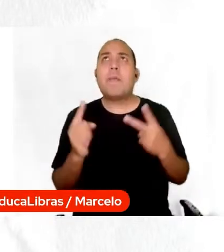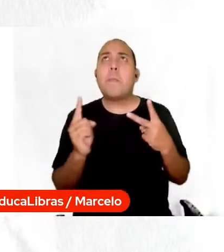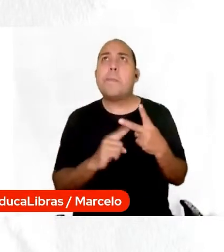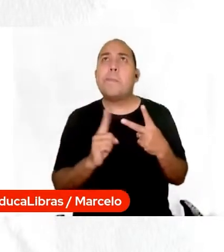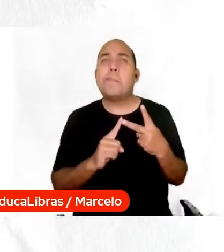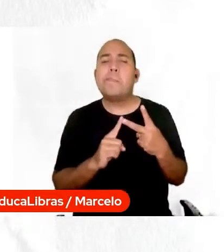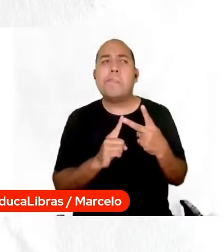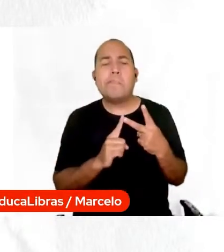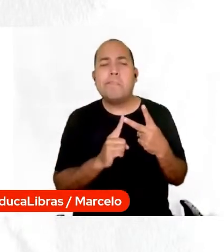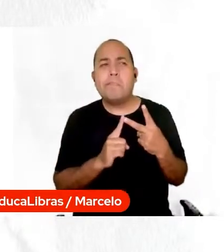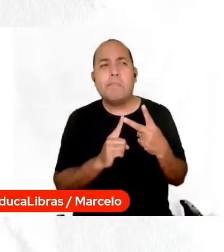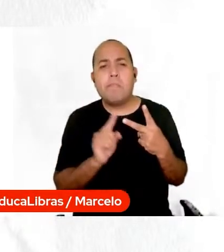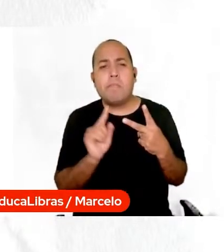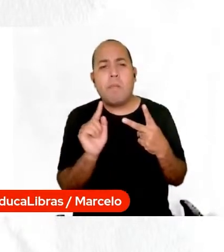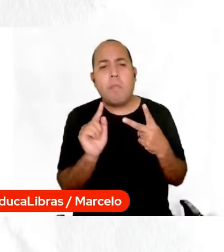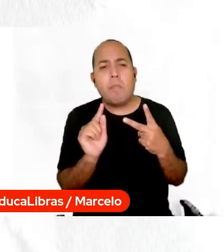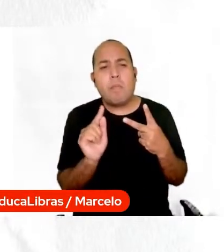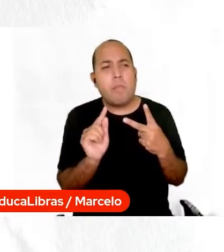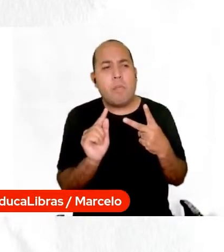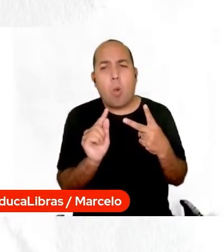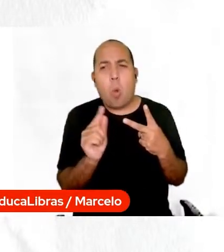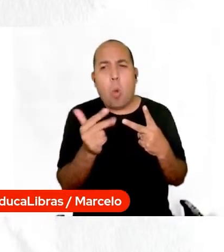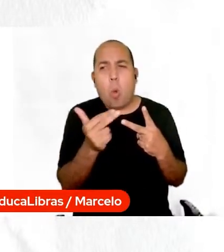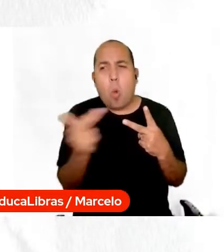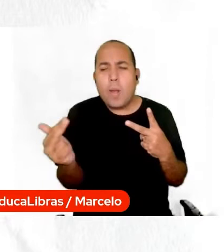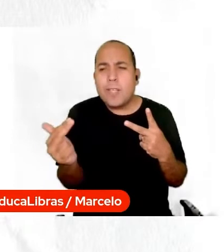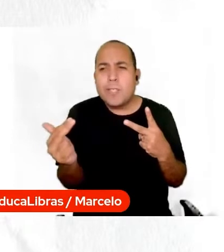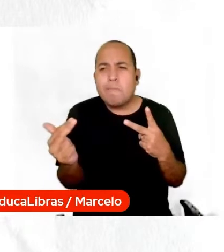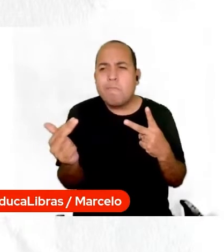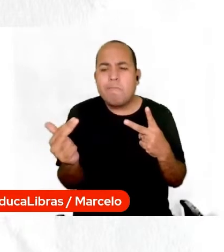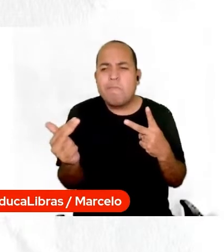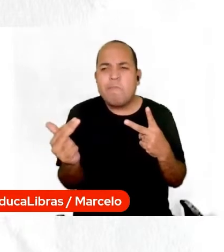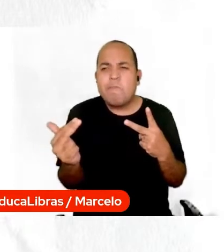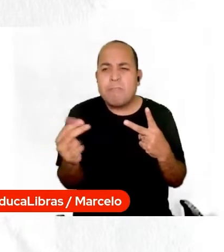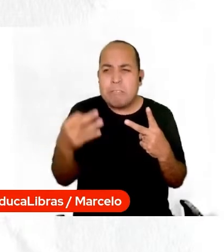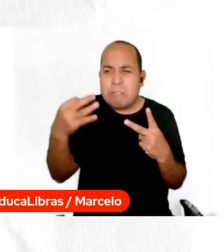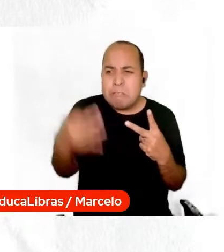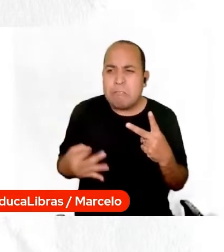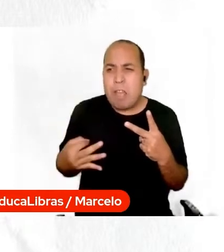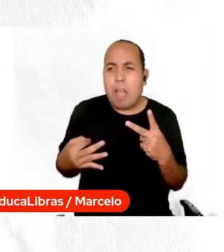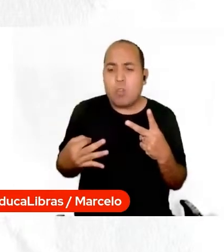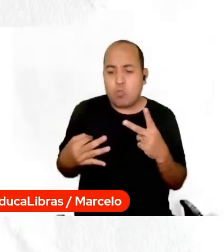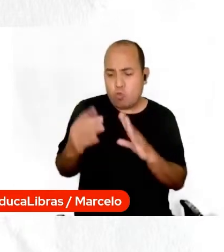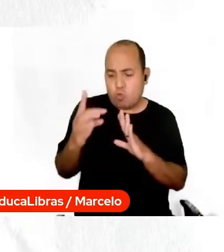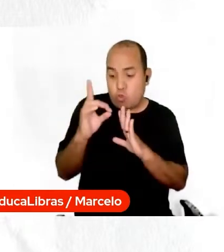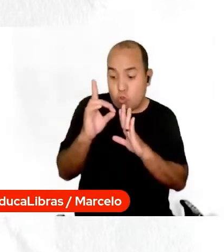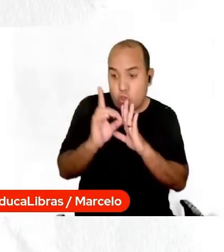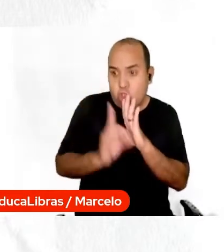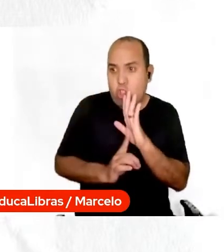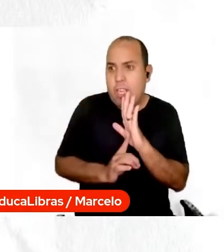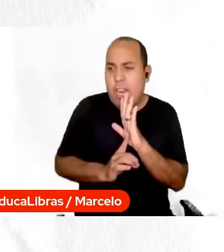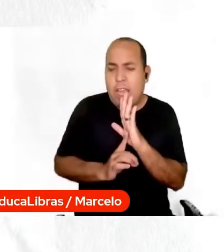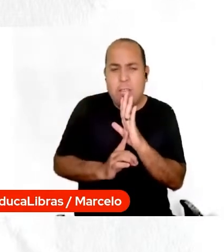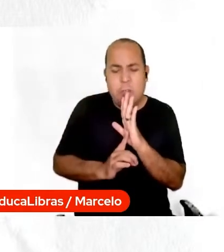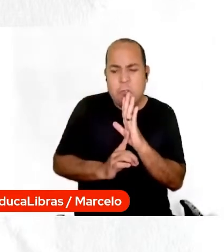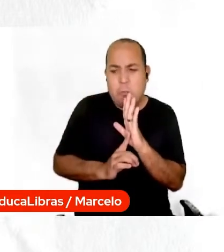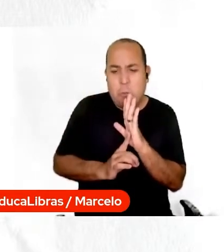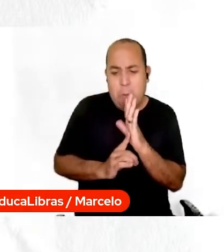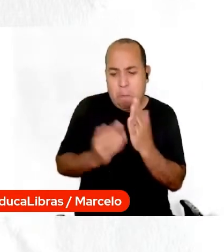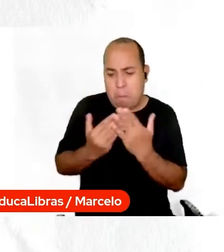questões que são inegociáveis, e direitos, direitos inegociáveis.